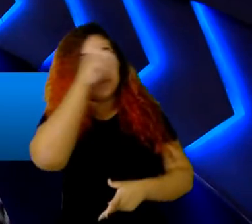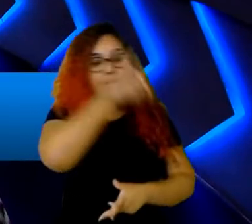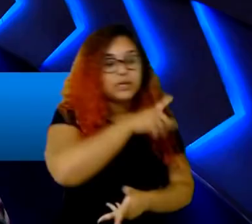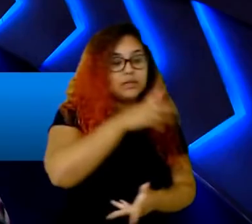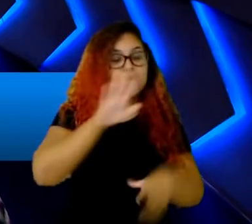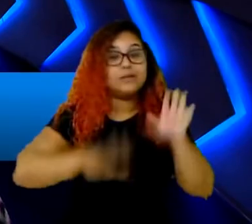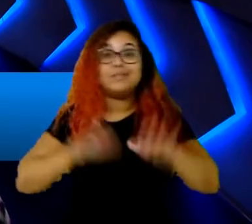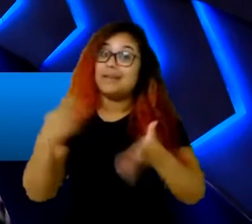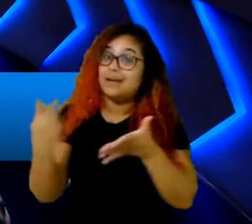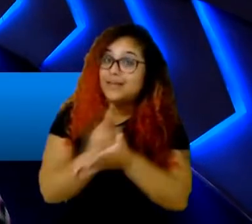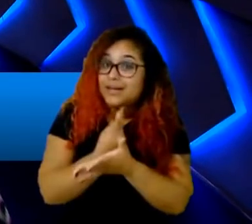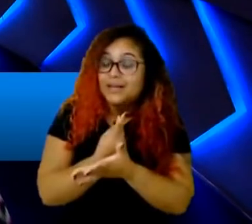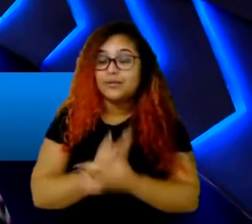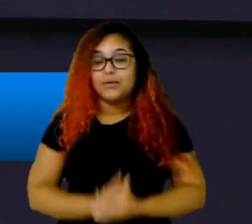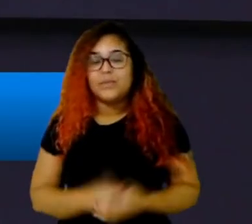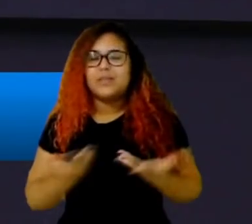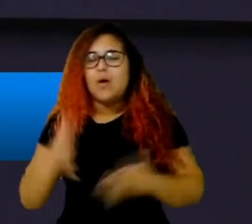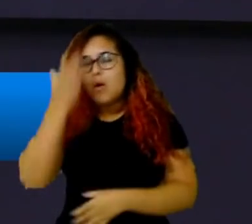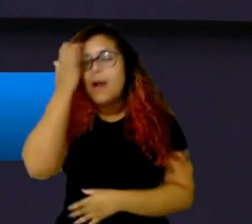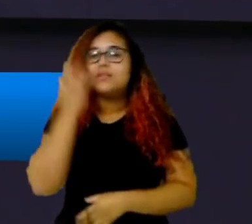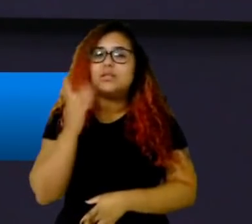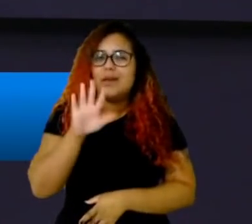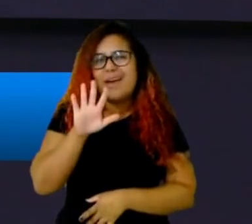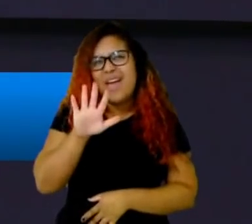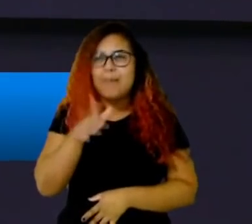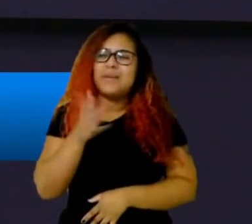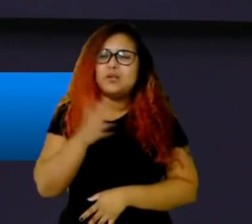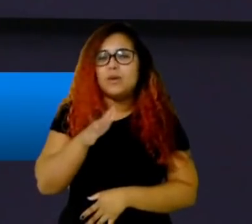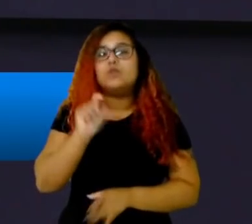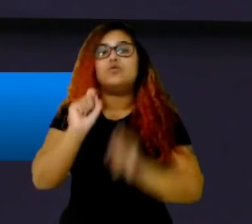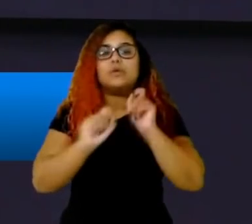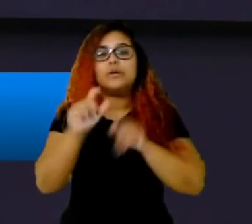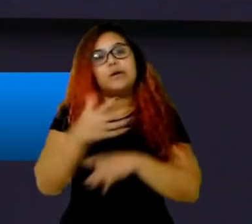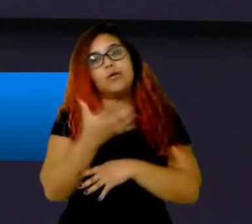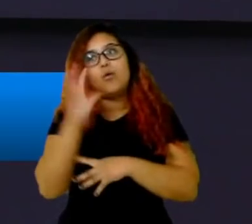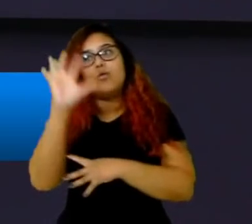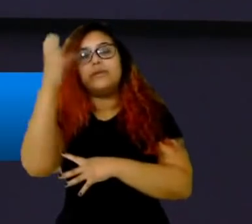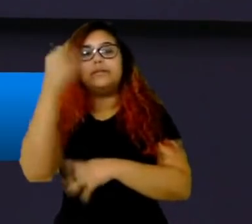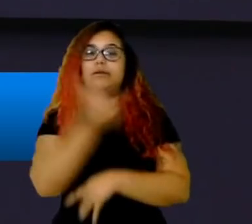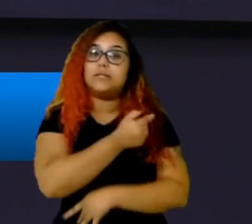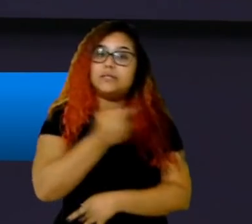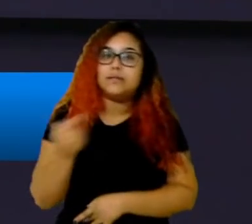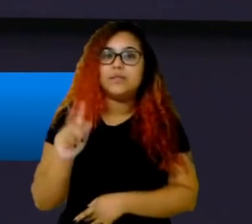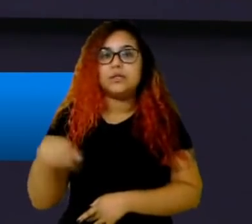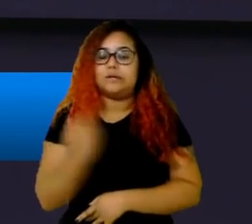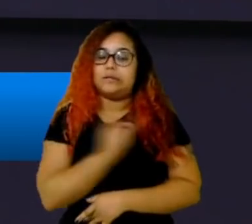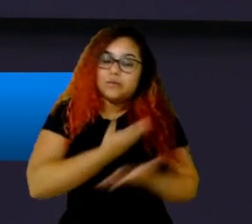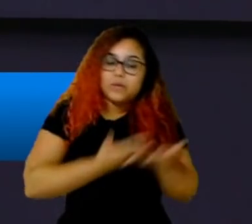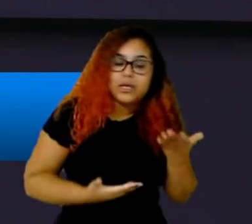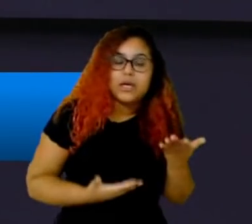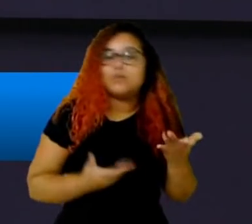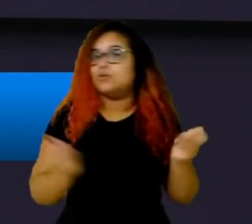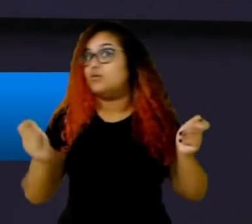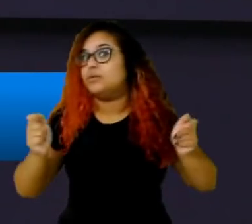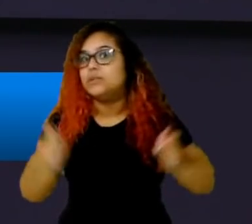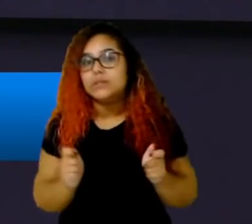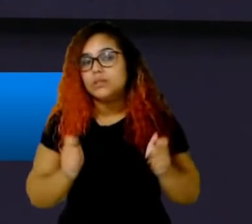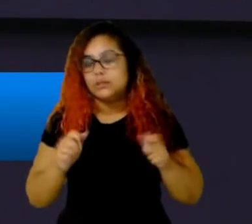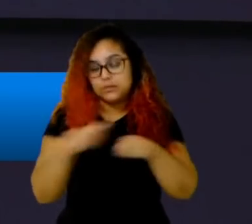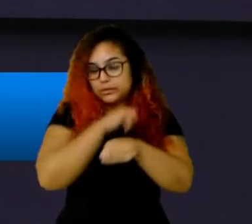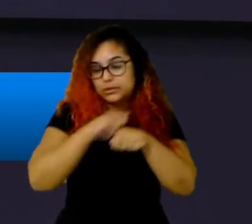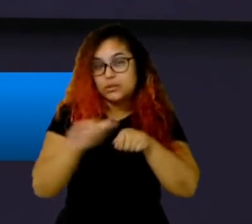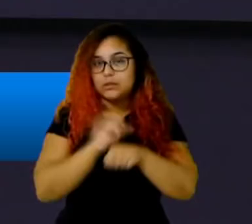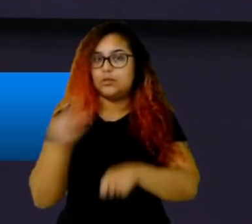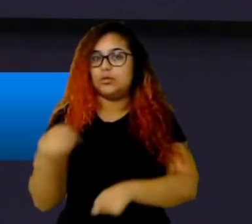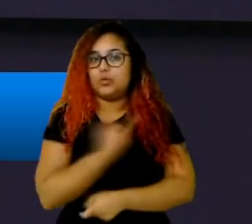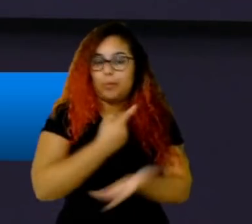isso um pouco que aconteceu durante essa semana, a gente não conseguiu alguns das skirmishes cedo que a gente queria, né? E aí ele acabou ficando bem atrás em um dos